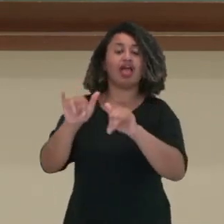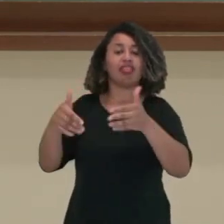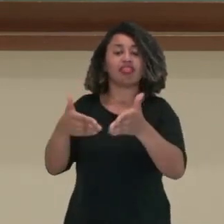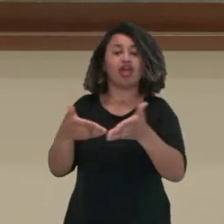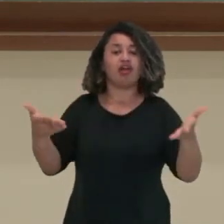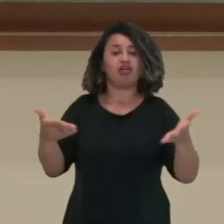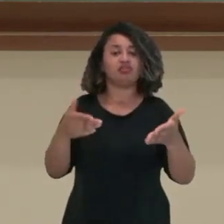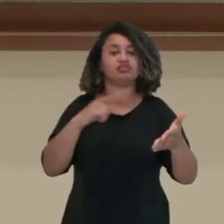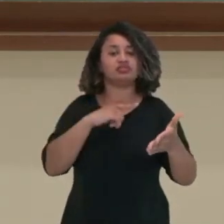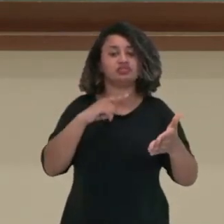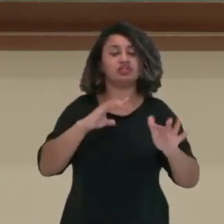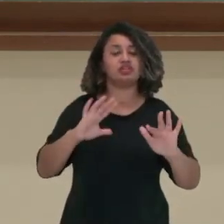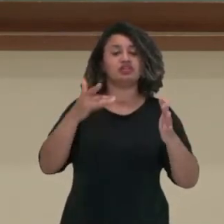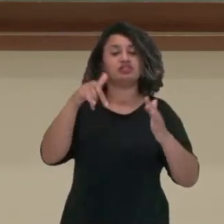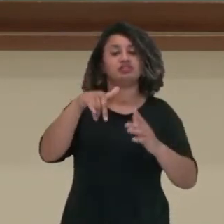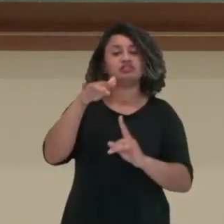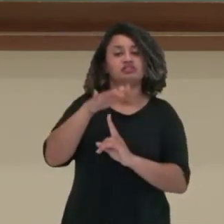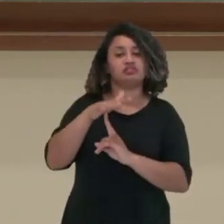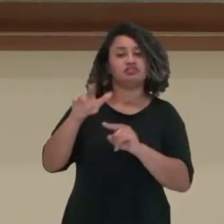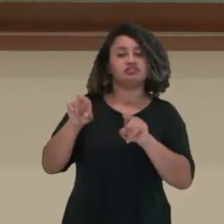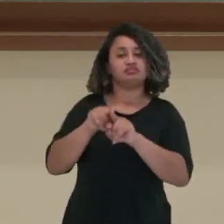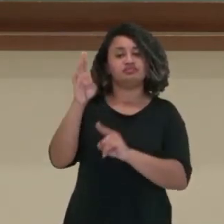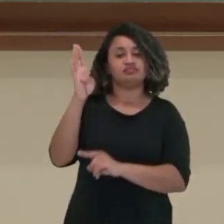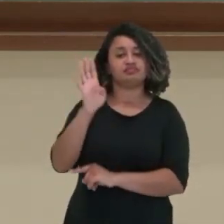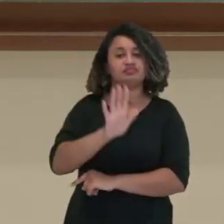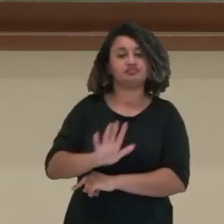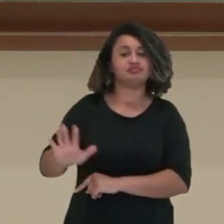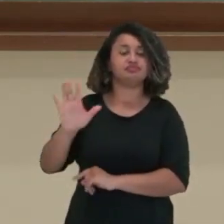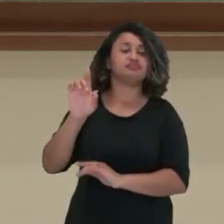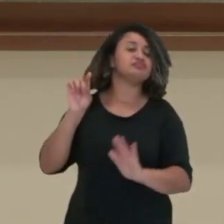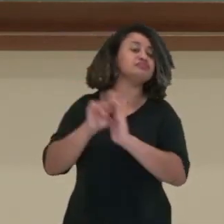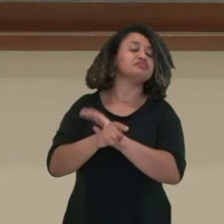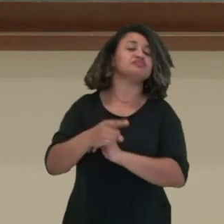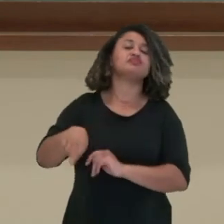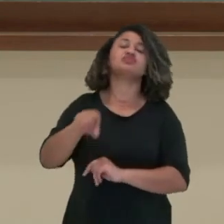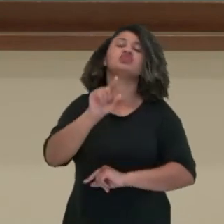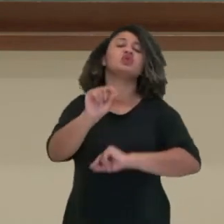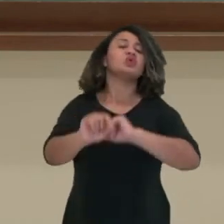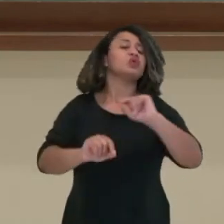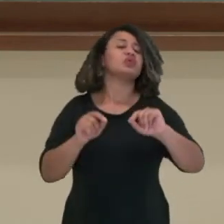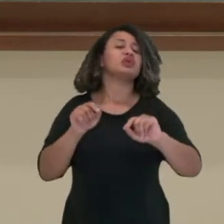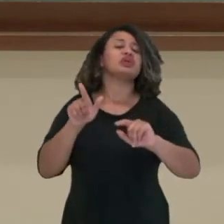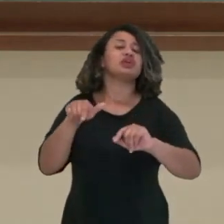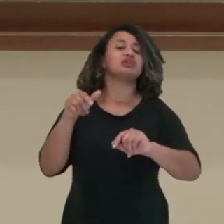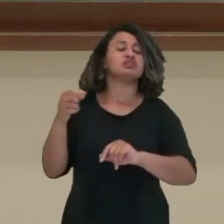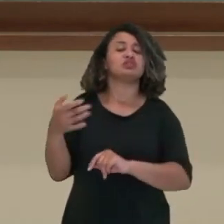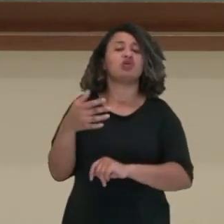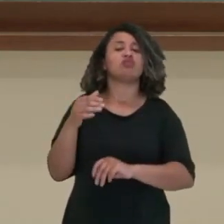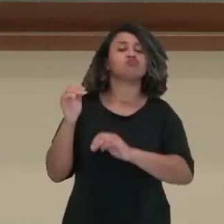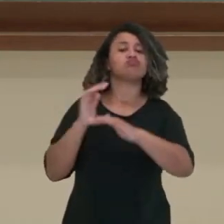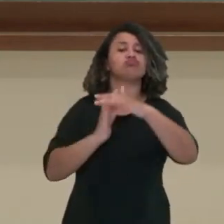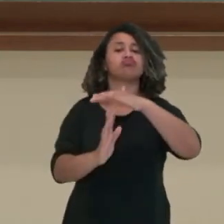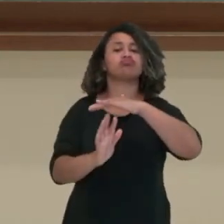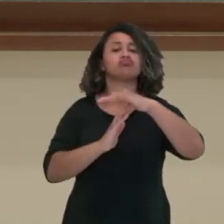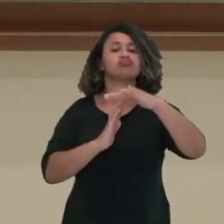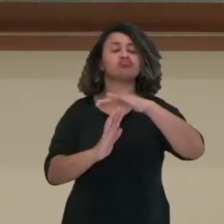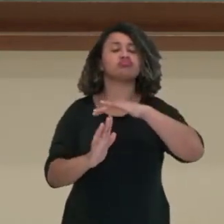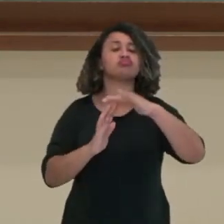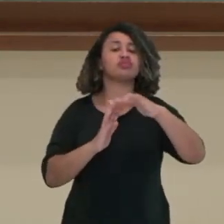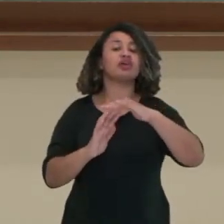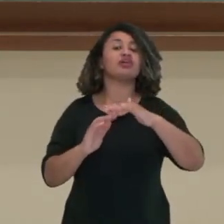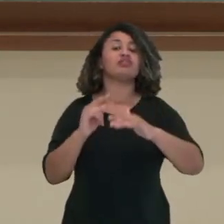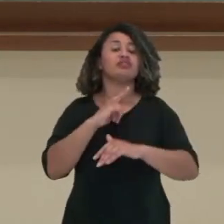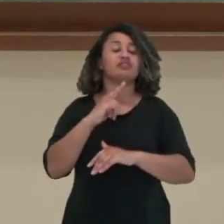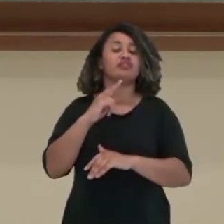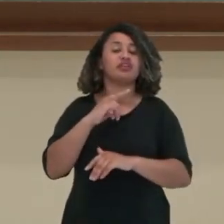no estado do Paraná e no Brasil. Sendo que daí eu pergunto para vocês, qual é a contribuição que esses novos fluxos migratórios trarão